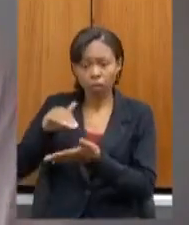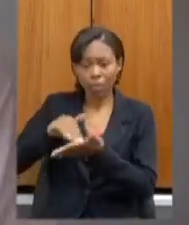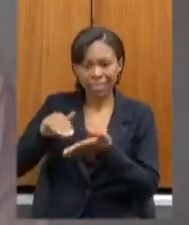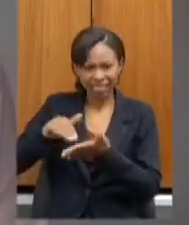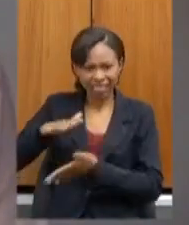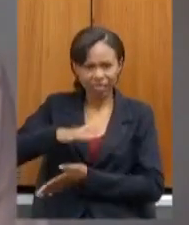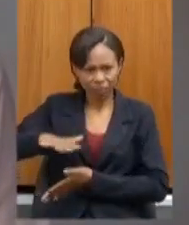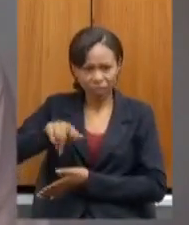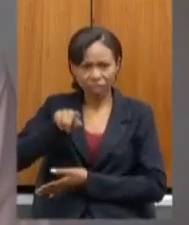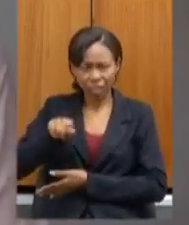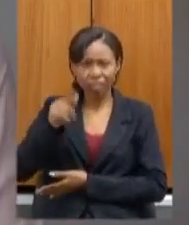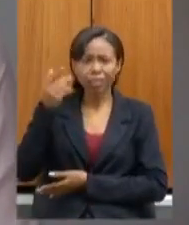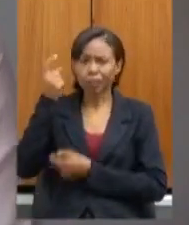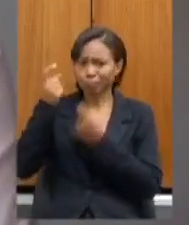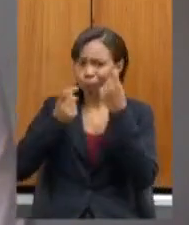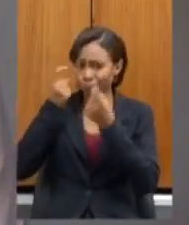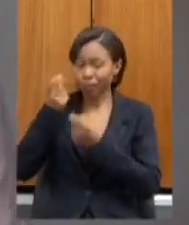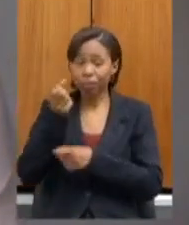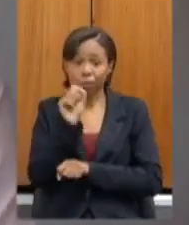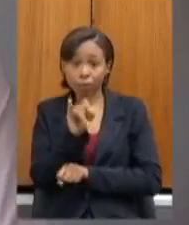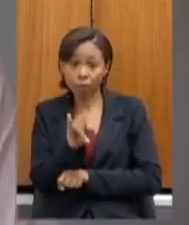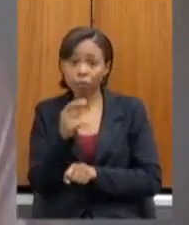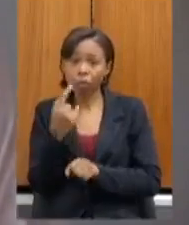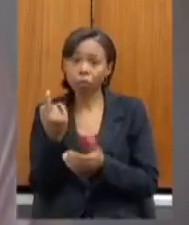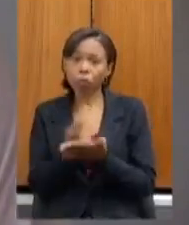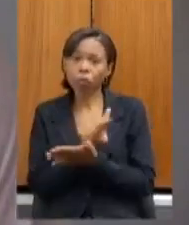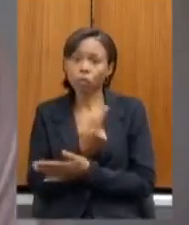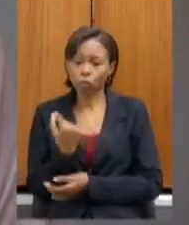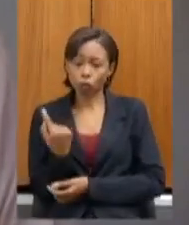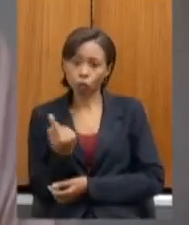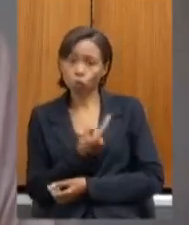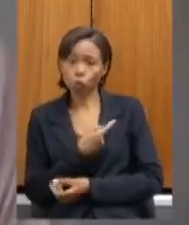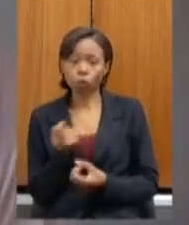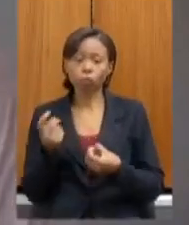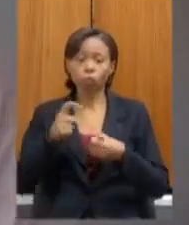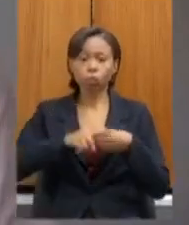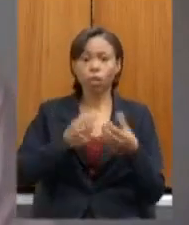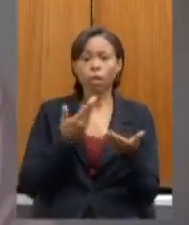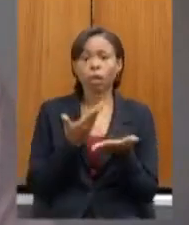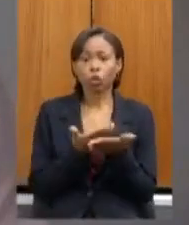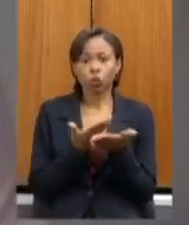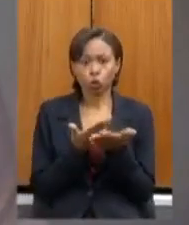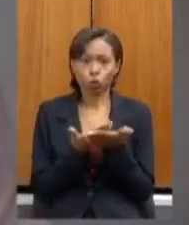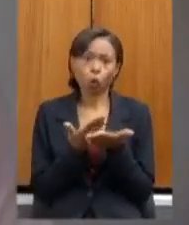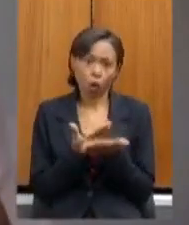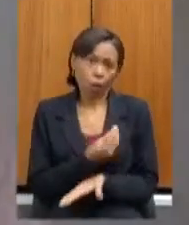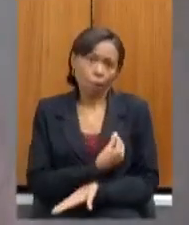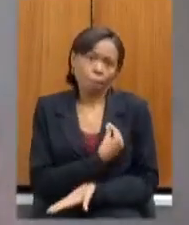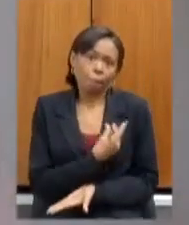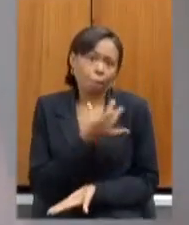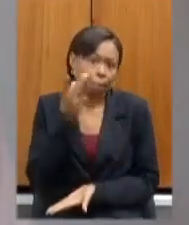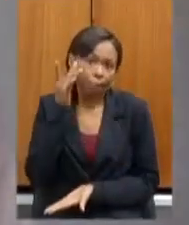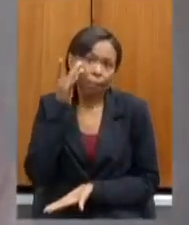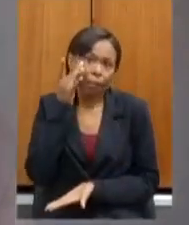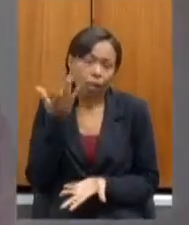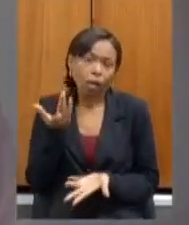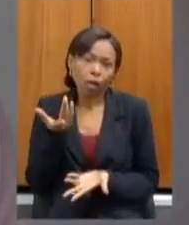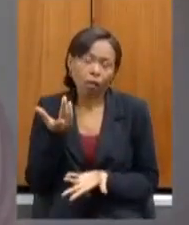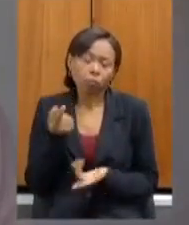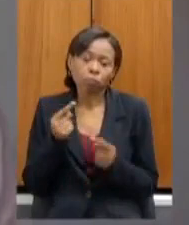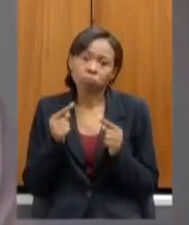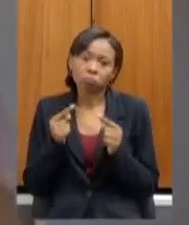área ela tinha preocupação se por ventura nós retornarmos às atividades presenciais mesmo que da forma que é desejosa